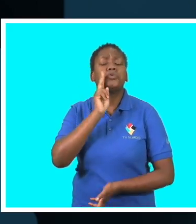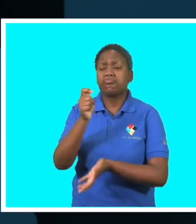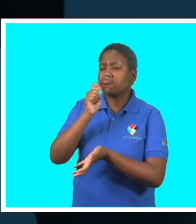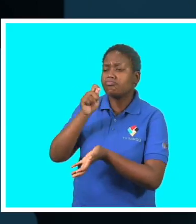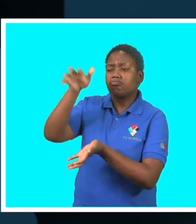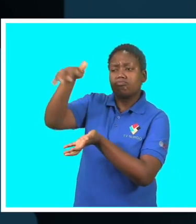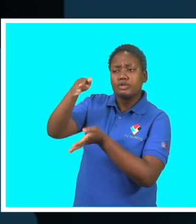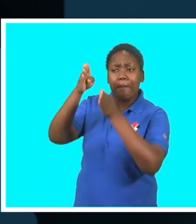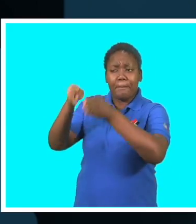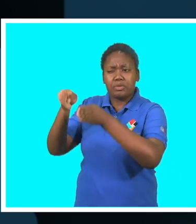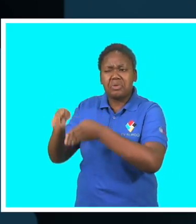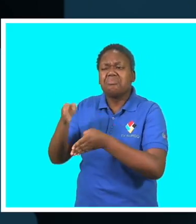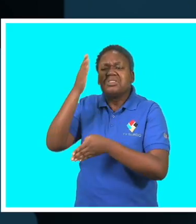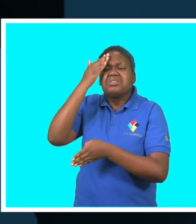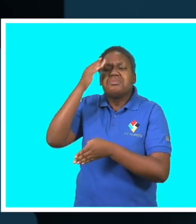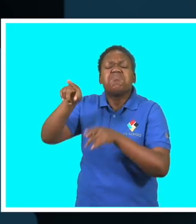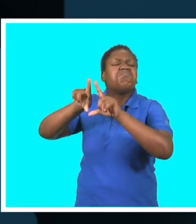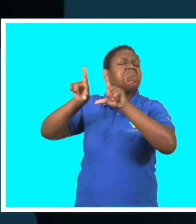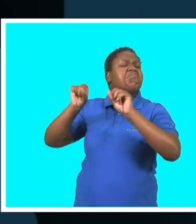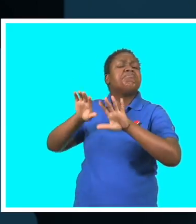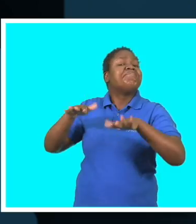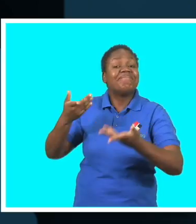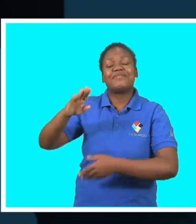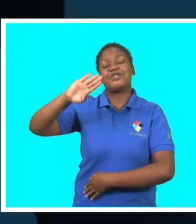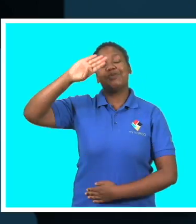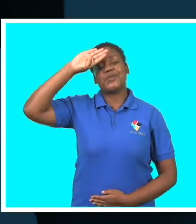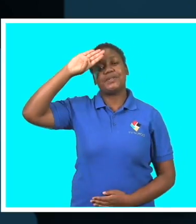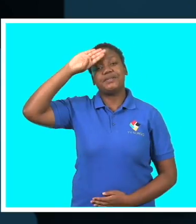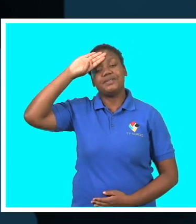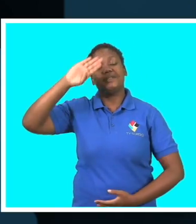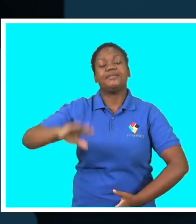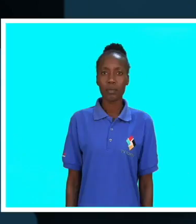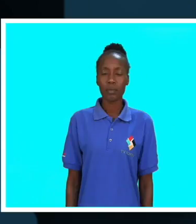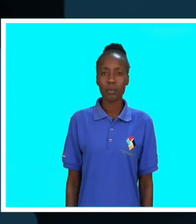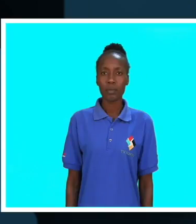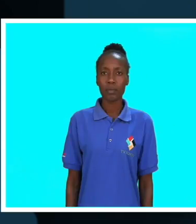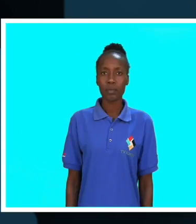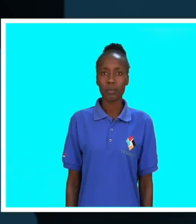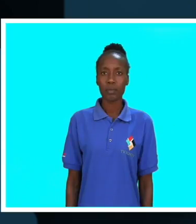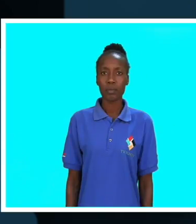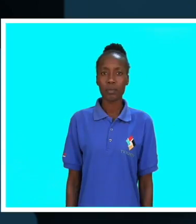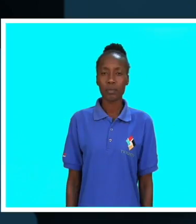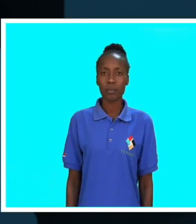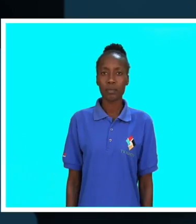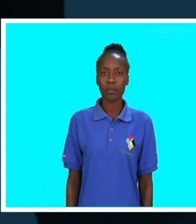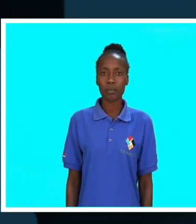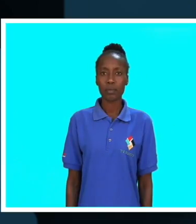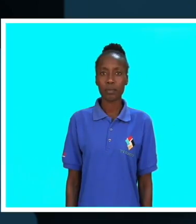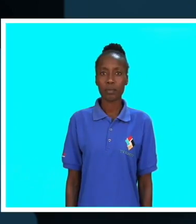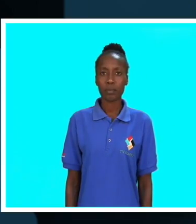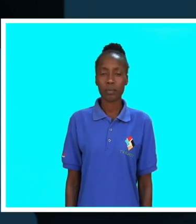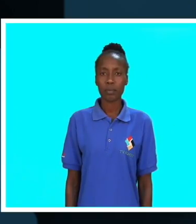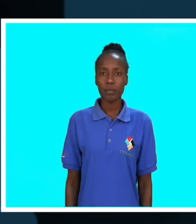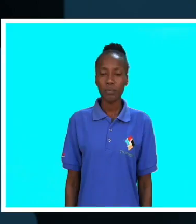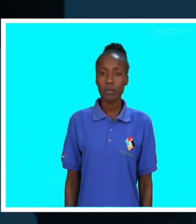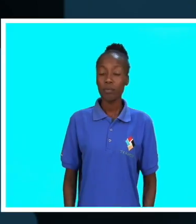Populares entrevistados pela TV Surdo revelam pouco conhecimento sobre esta doença. Sim, sim, já ouvi falar.